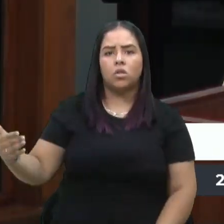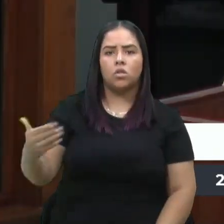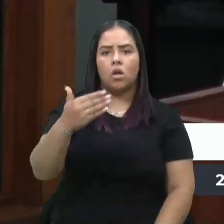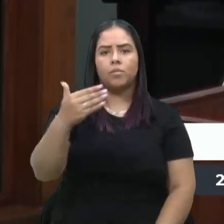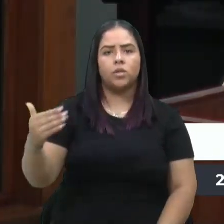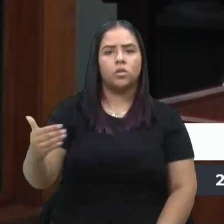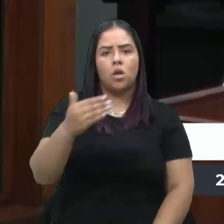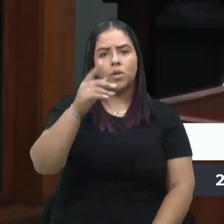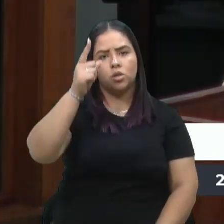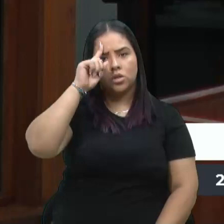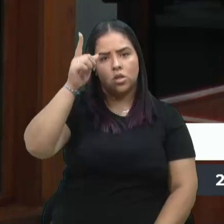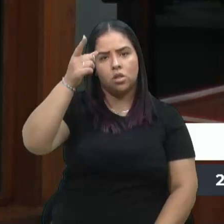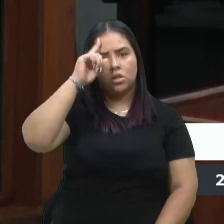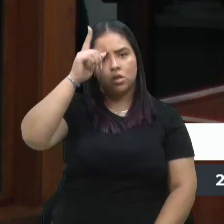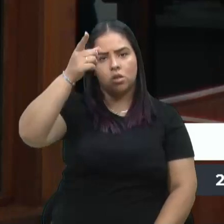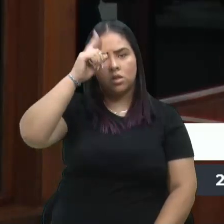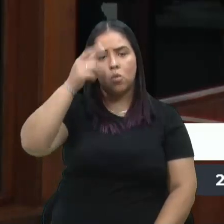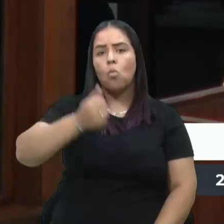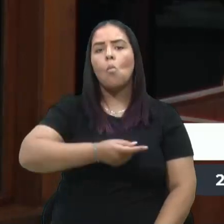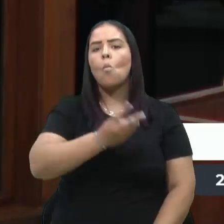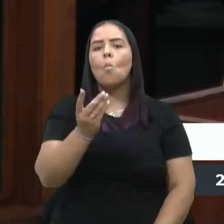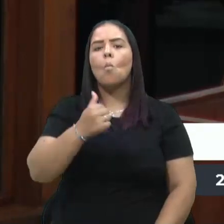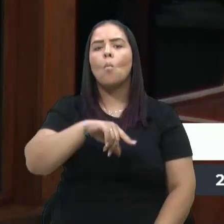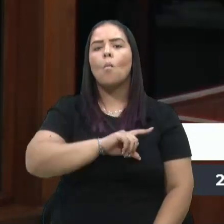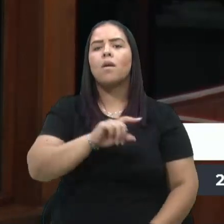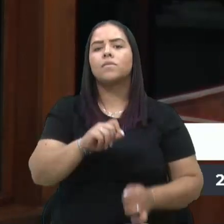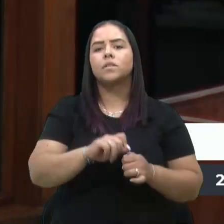José Barea? Quantos de nós fez isso?